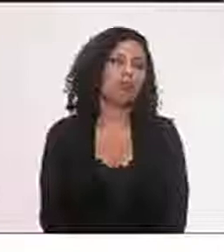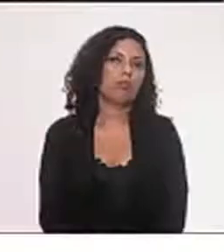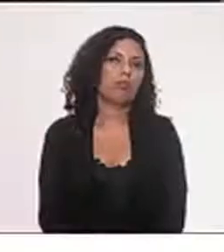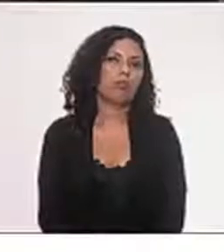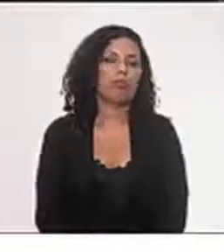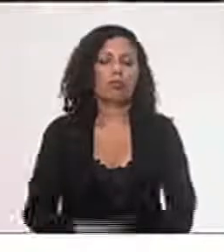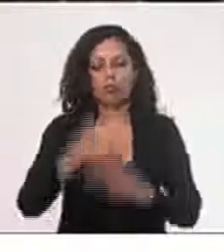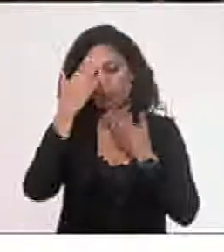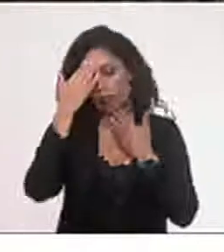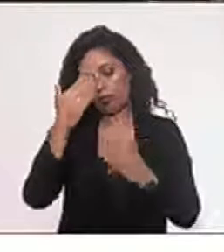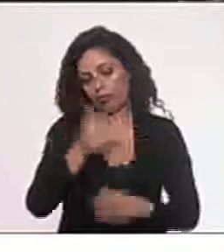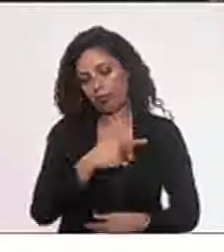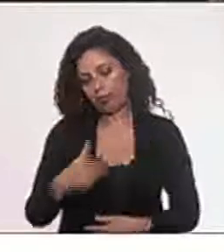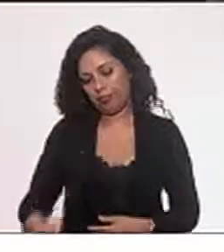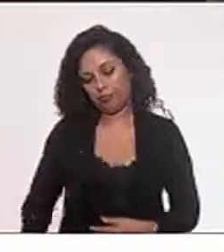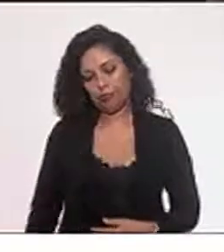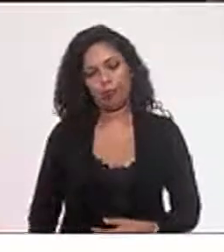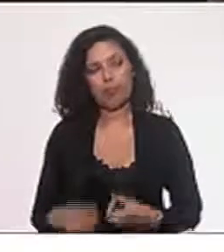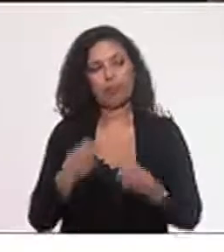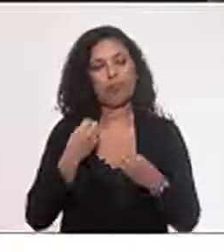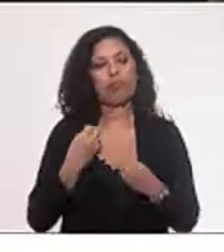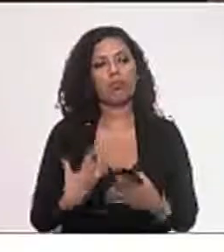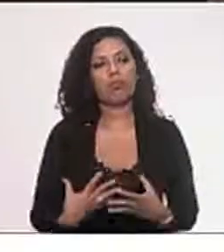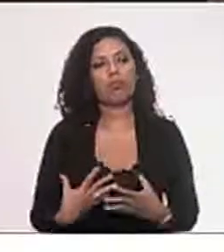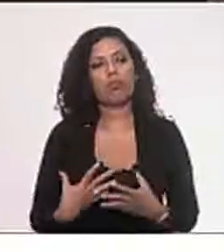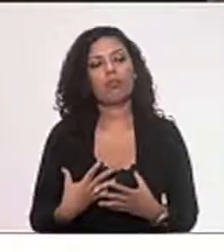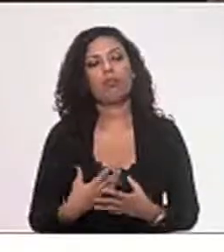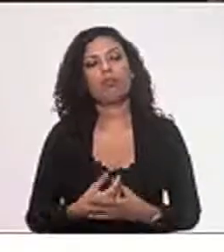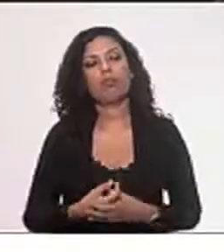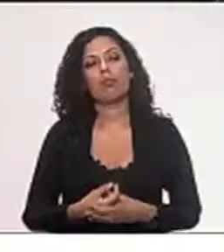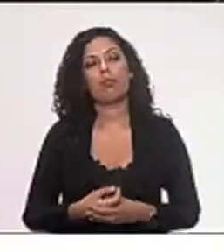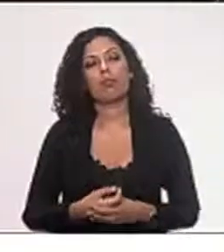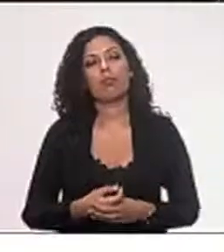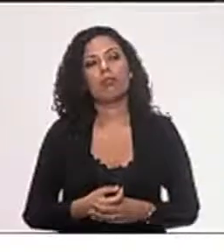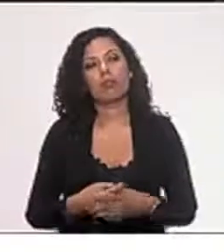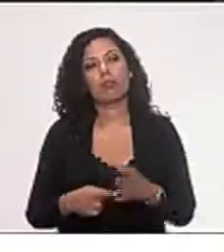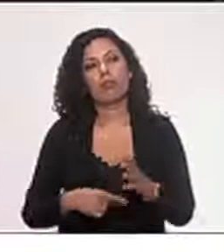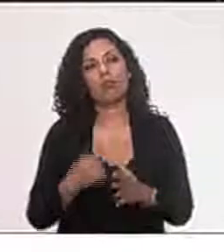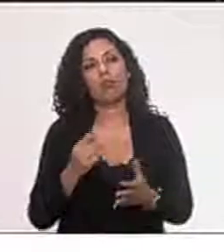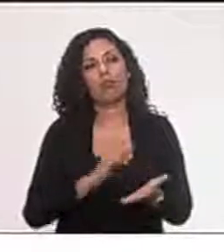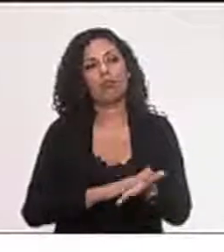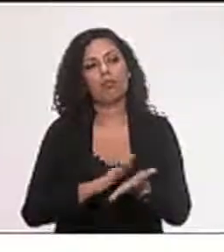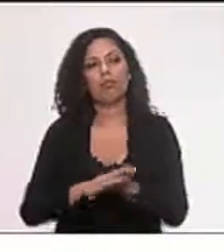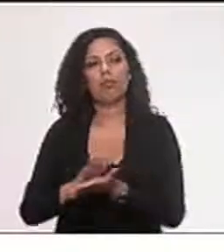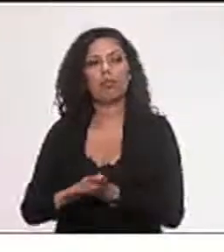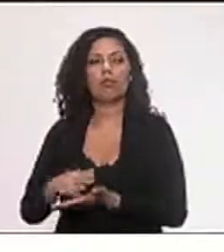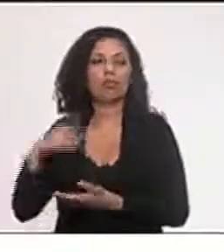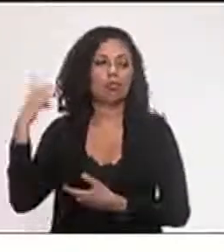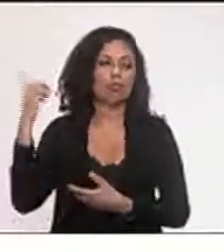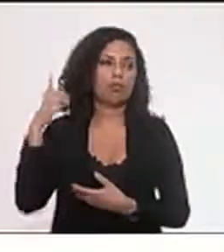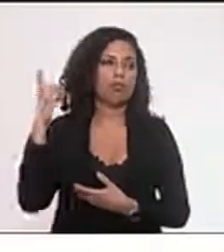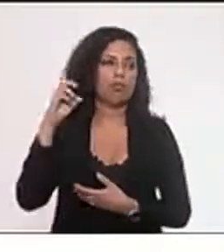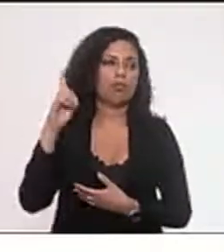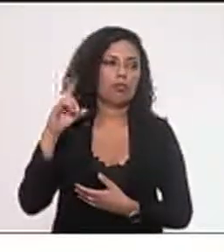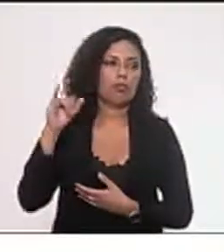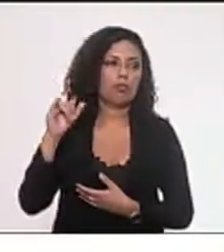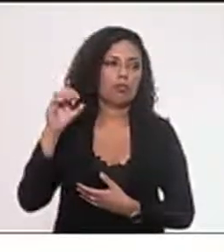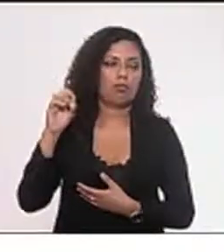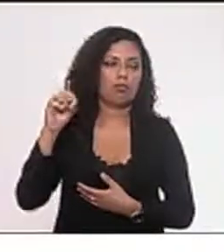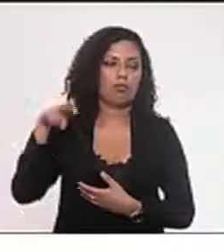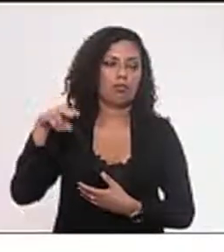Obrigado, presidente. Bom, primeiro, parabenizar o deputado Dionísio Lins pelo